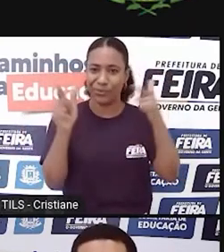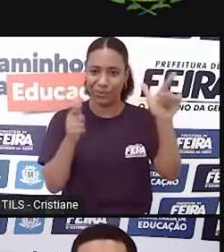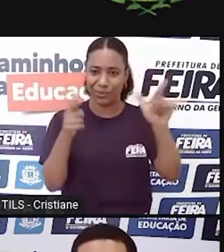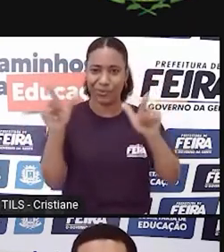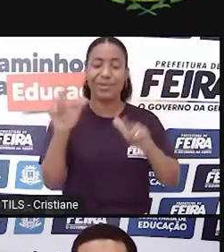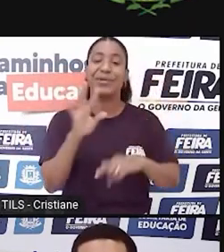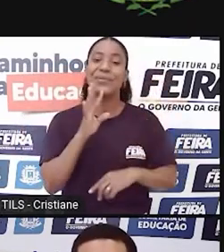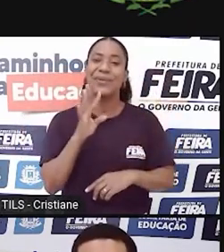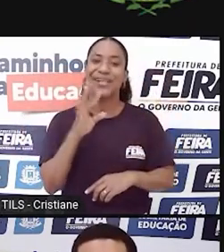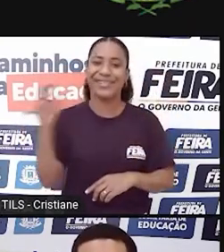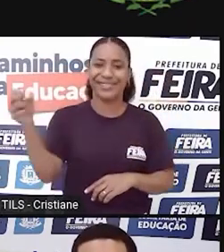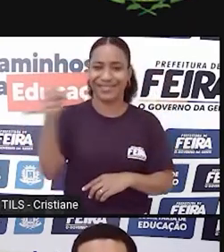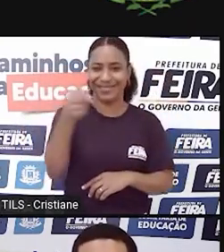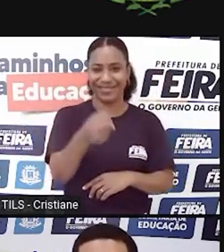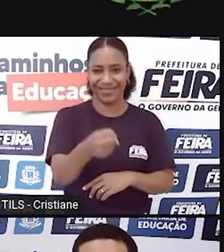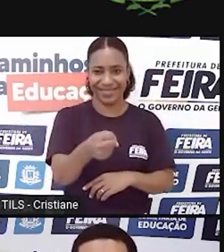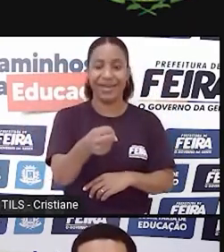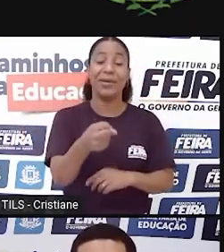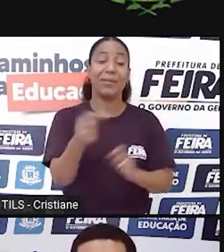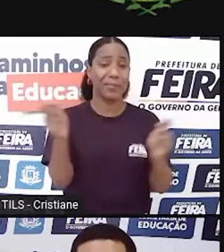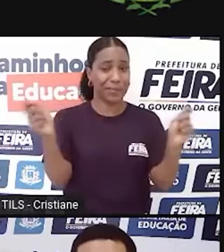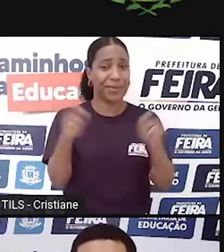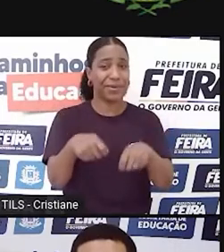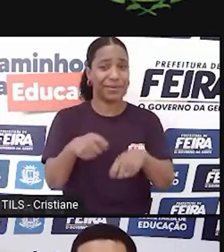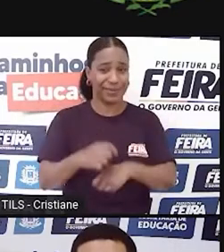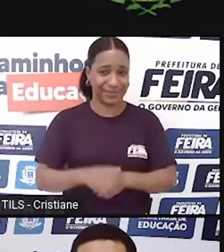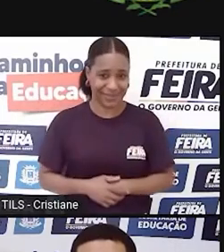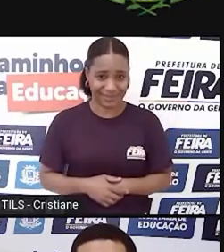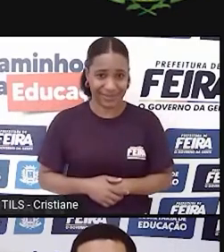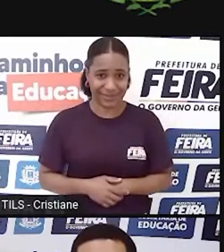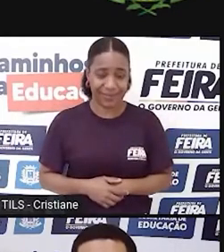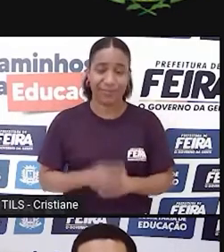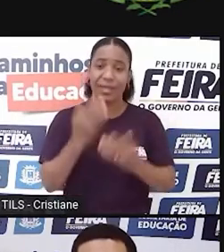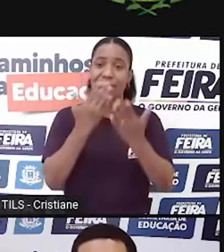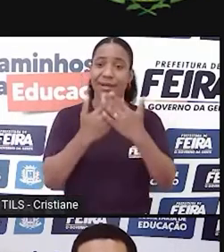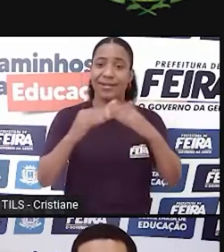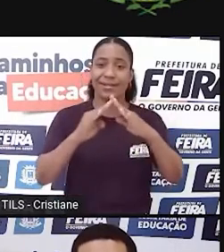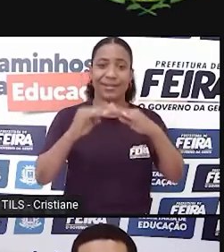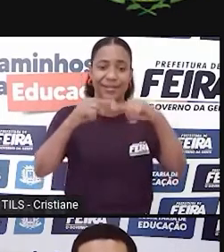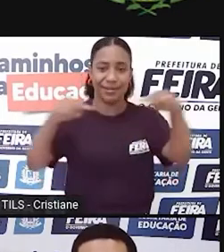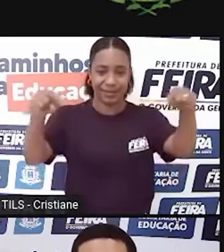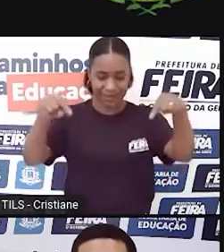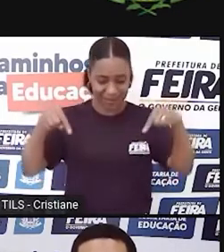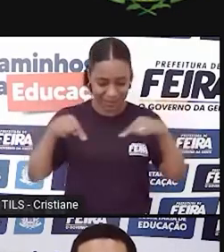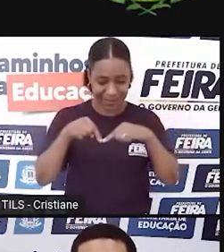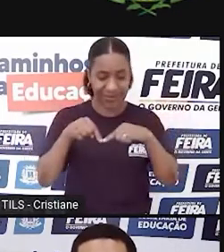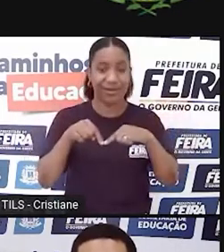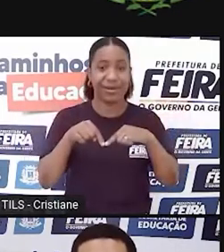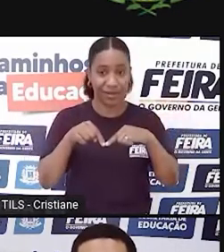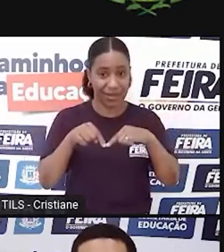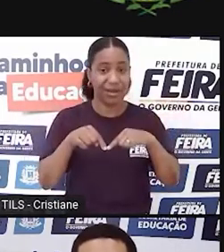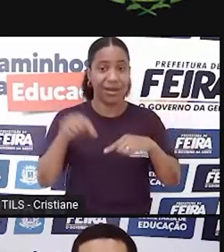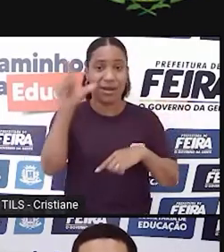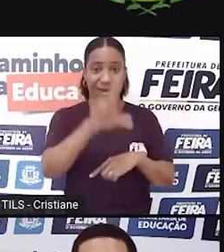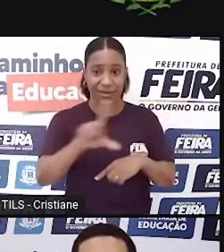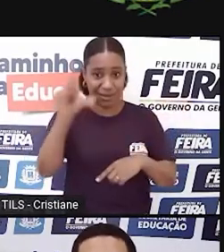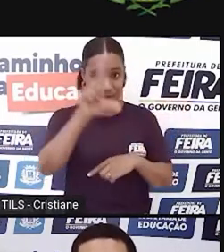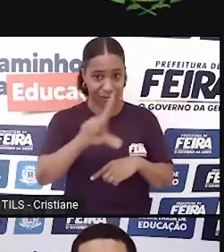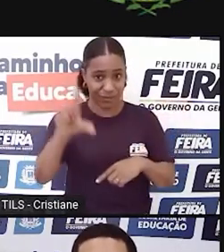sala de aula eu tenho um divisor, a literatura foi um divisor de águas para mim. Tem uma Cláudia